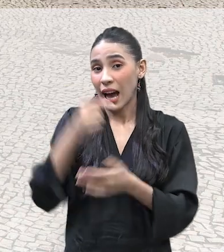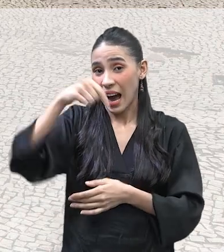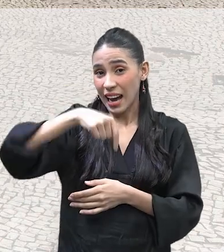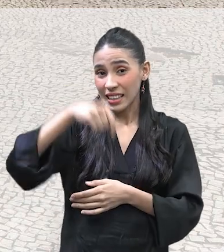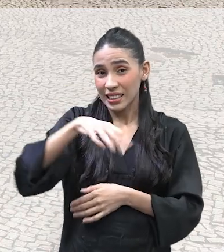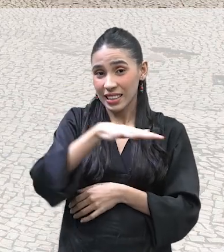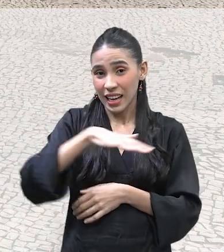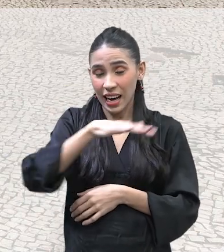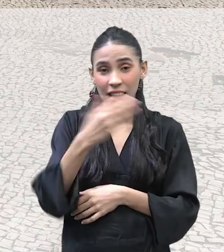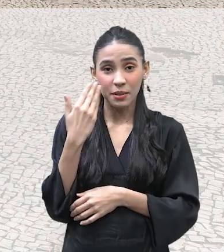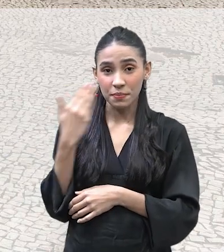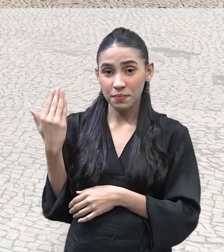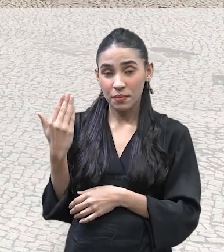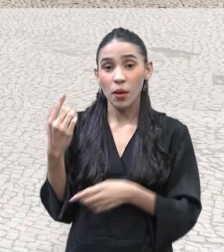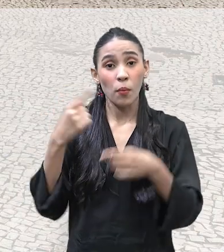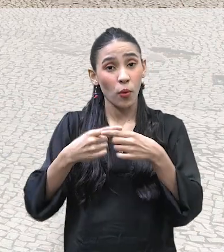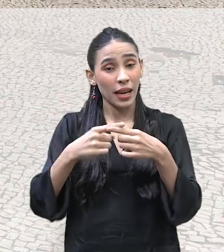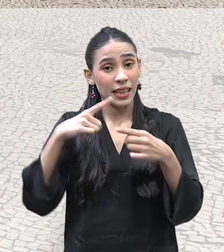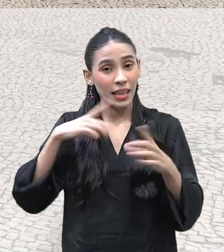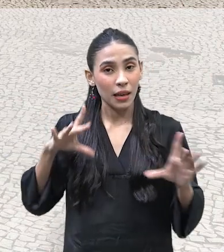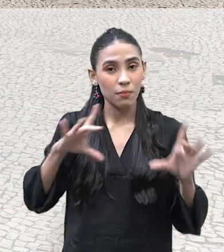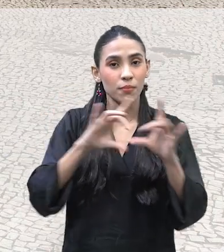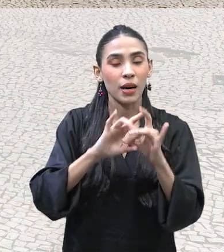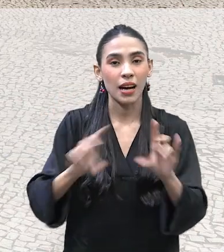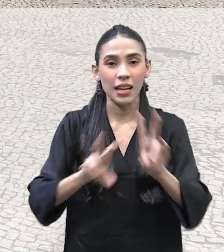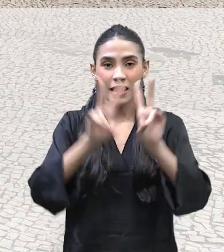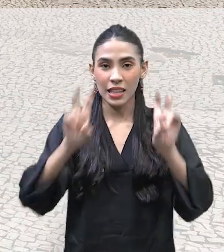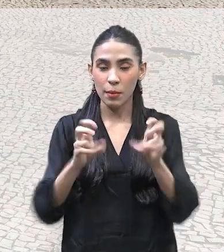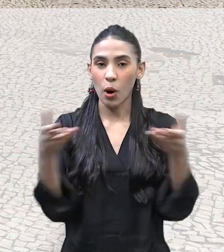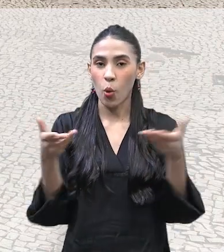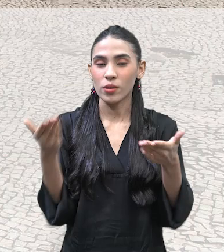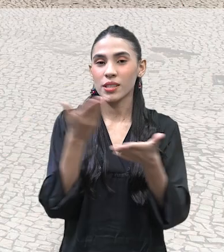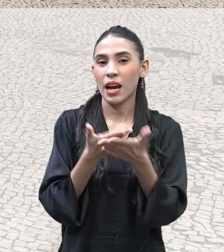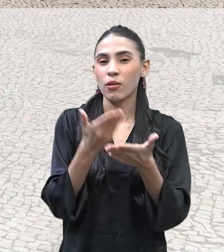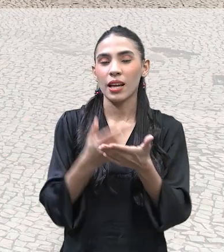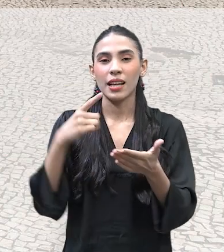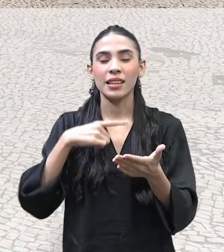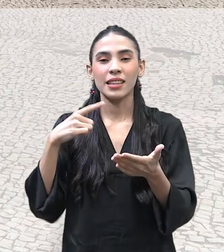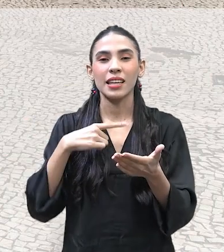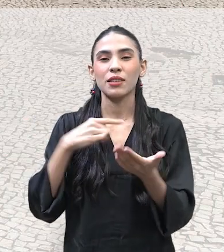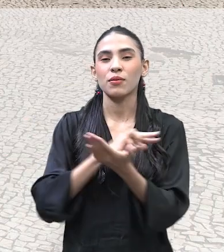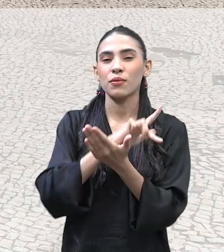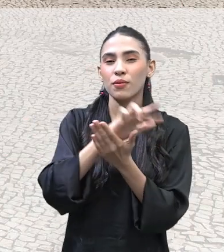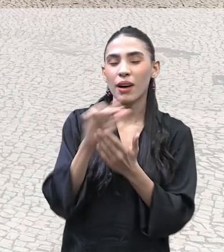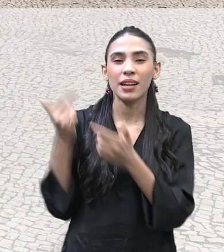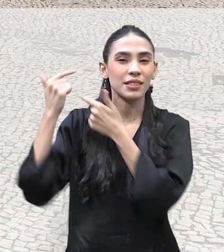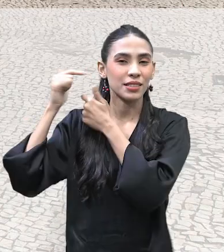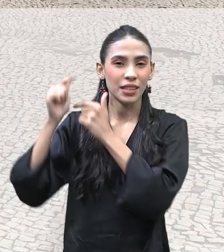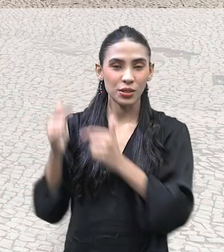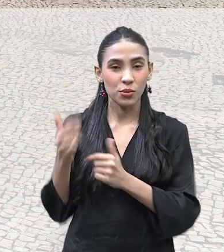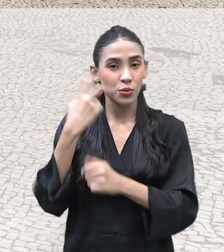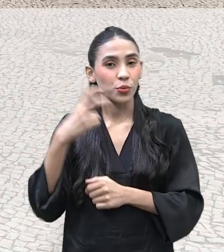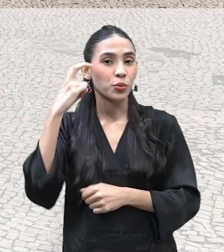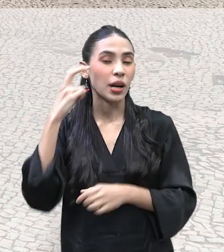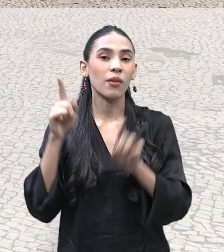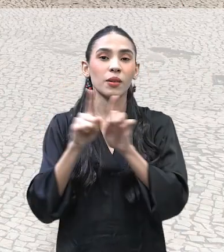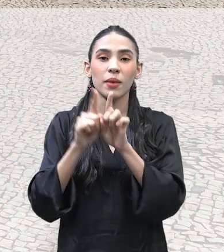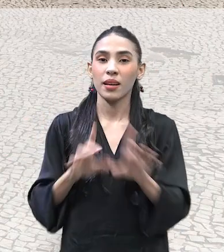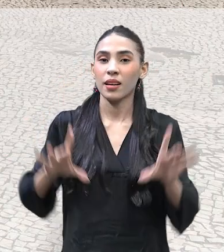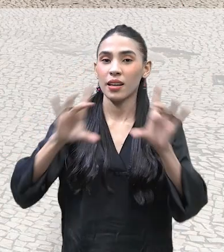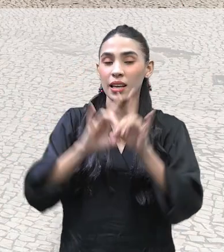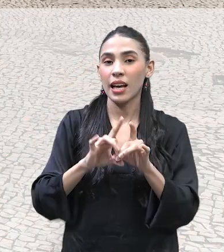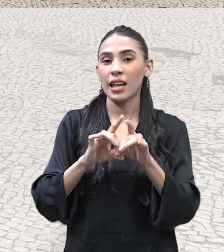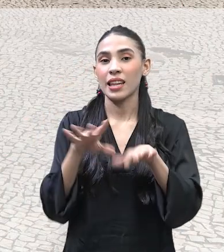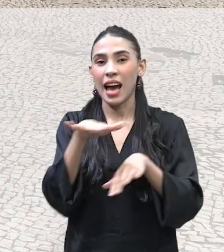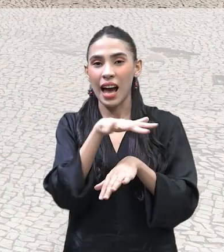tudo a ver com o tema da nossa aula, né? Nós vamos falar, então, de toda essa questão cultural também, das tradições, também aliado aí à questão